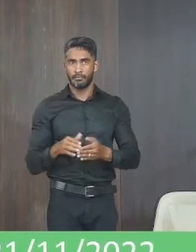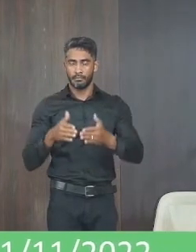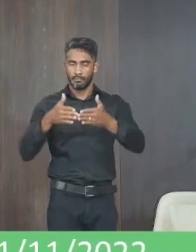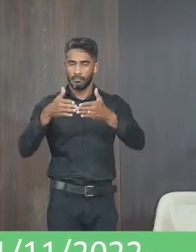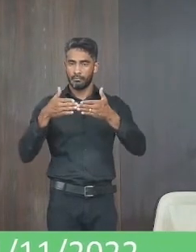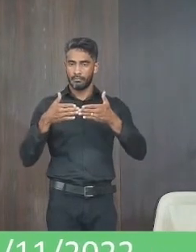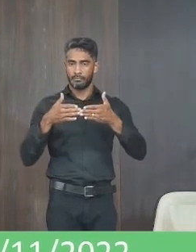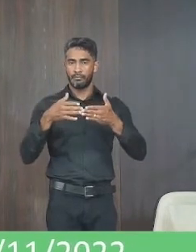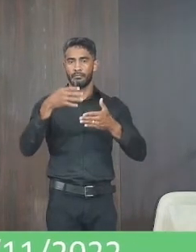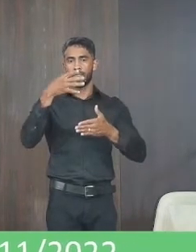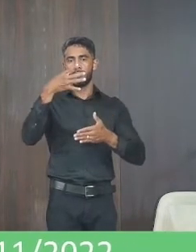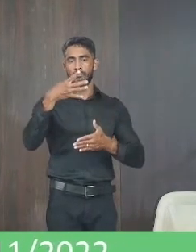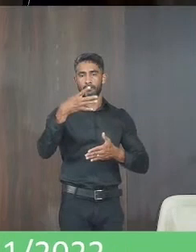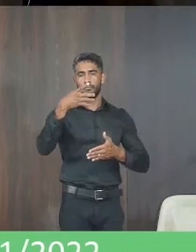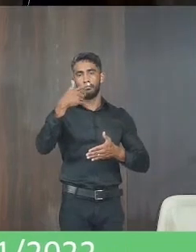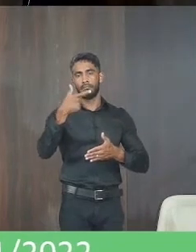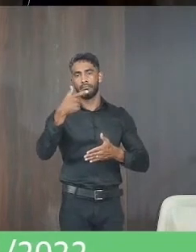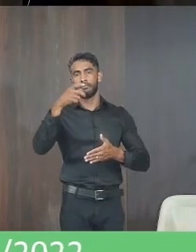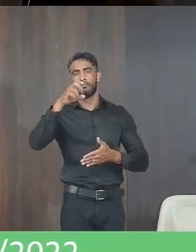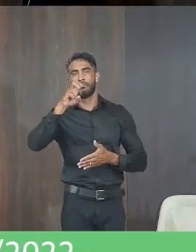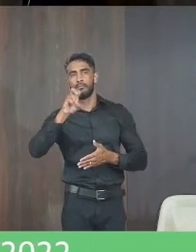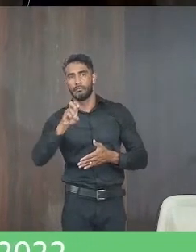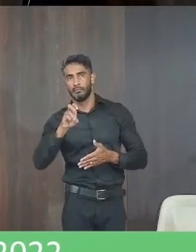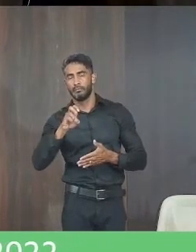requerimento 425